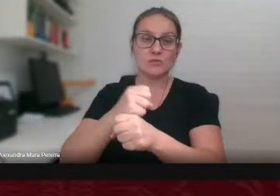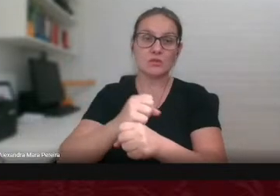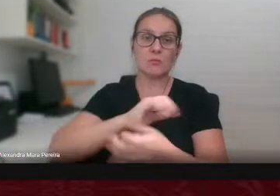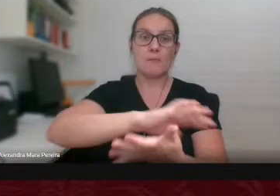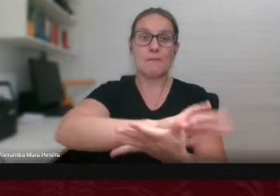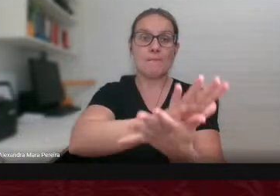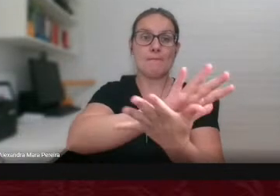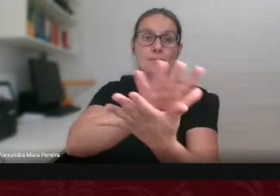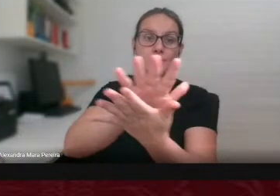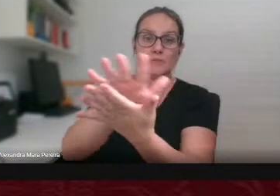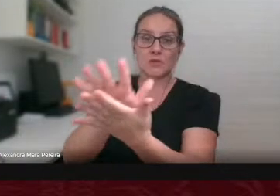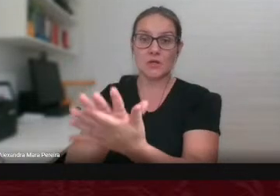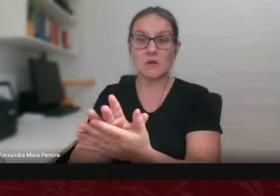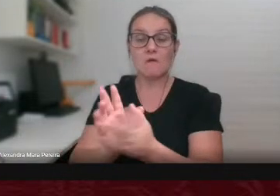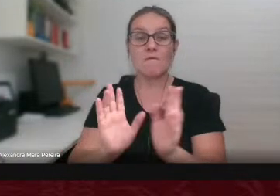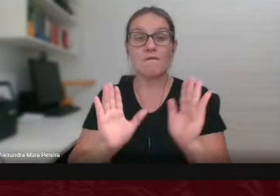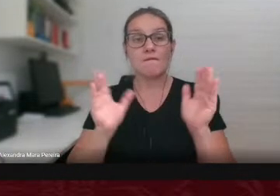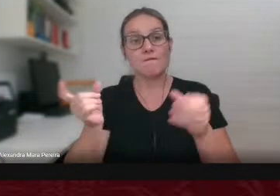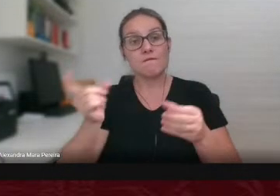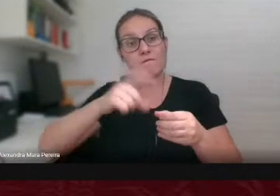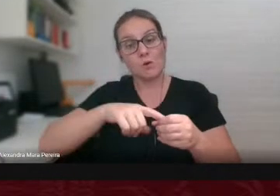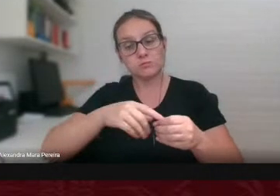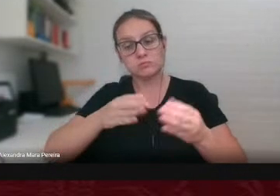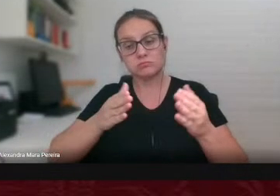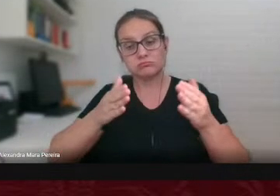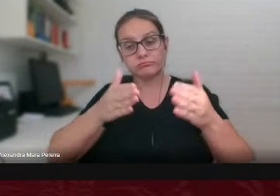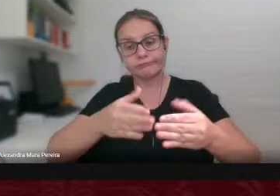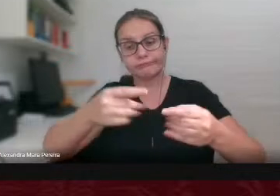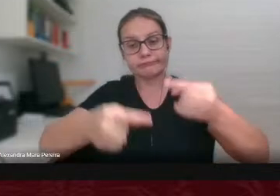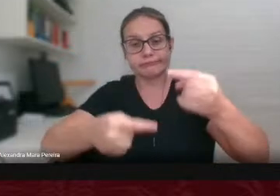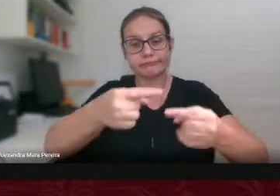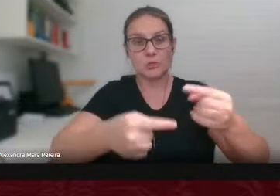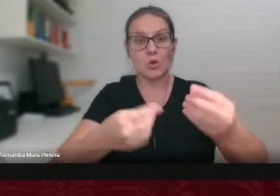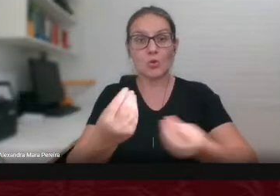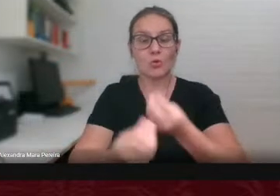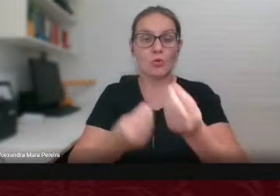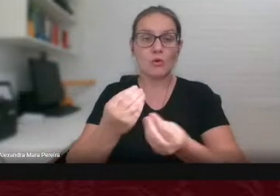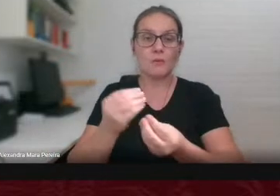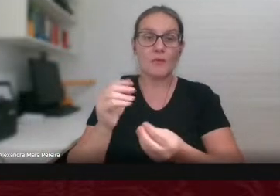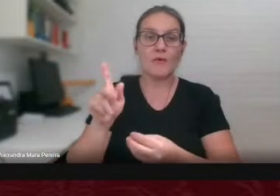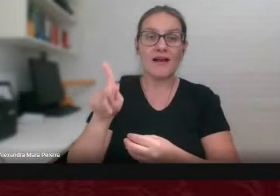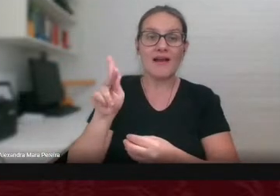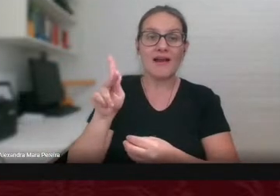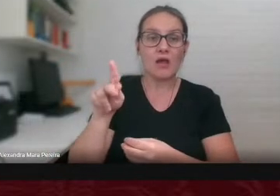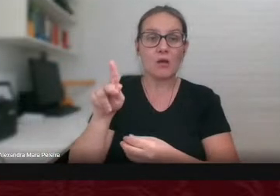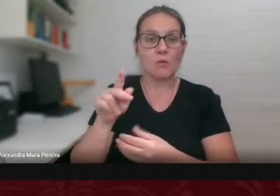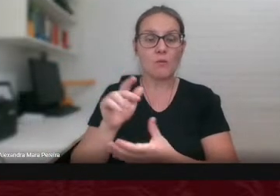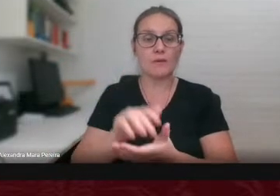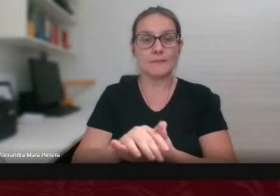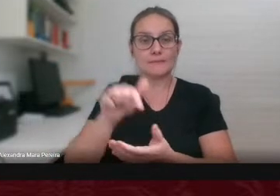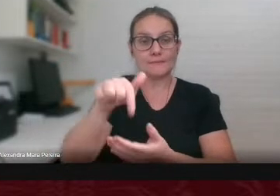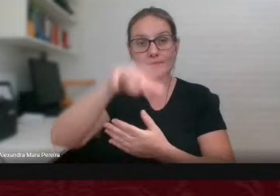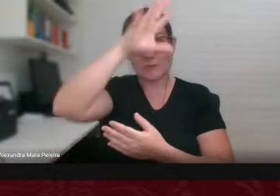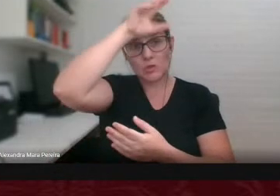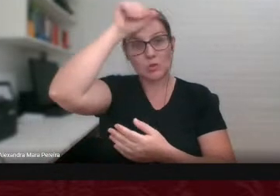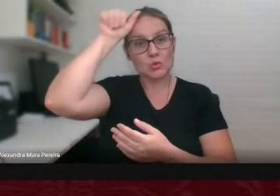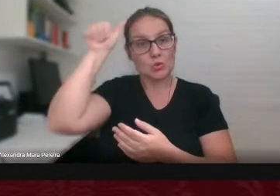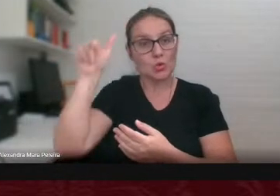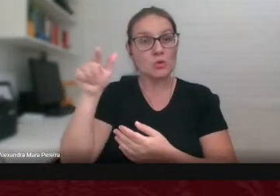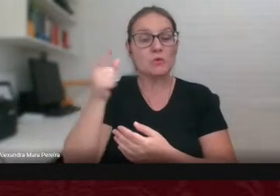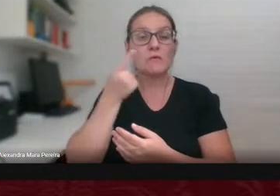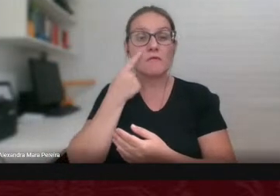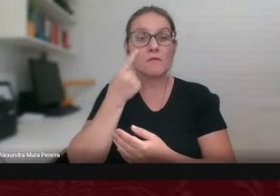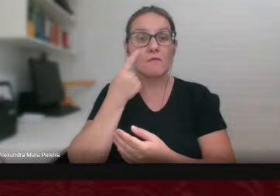trazem a discussão sobre as comunidades indígenas Caioá e Andeva, principalmente no Mato Grosso do Sul, e um diagnóstico